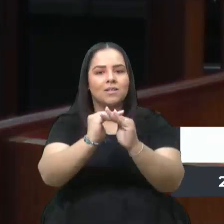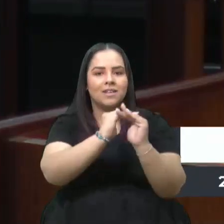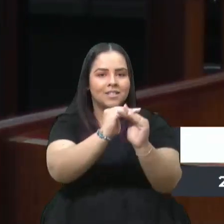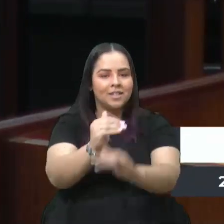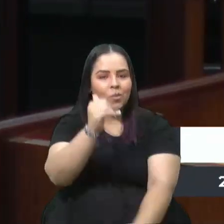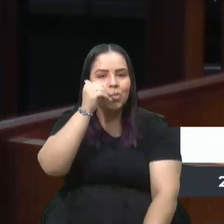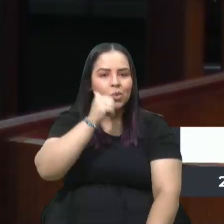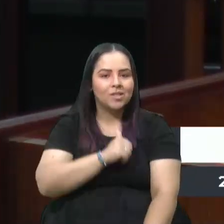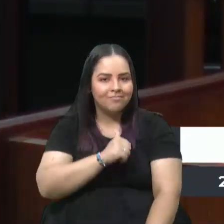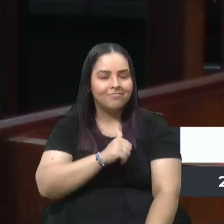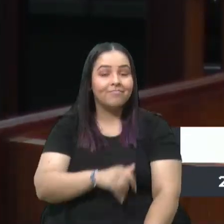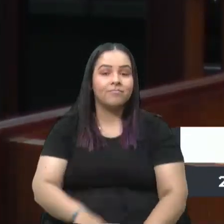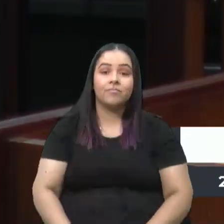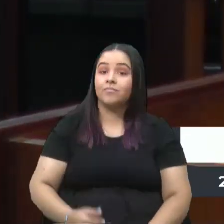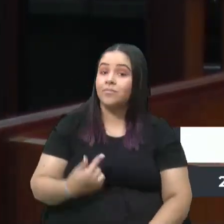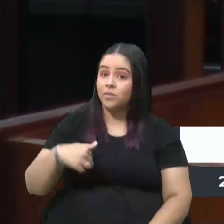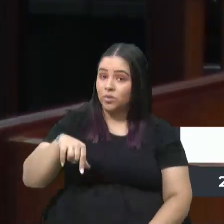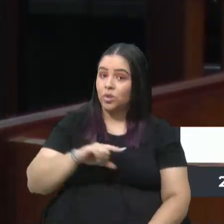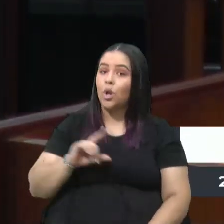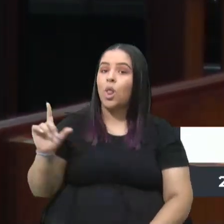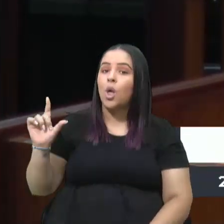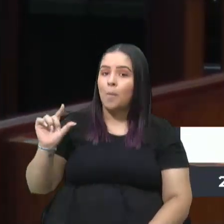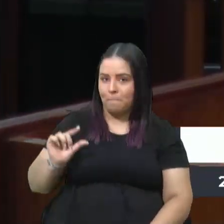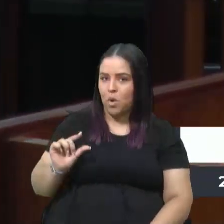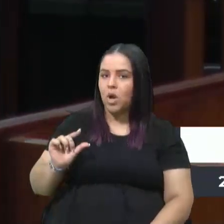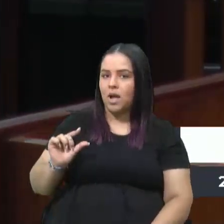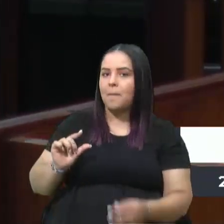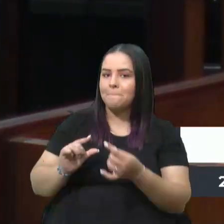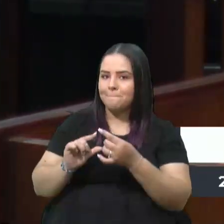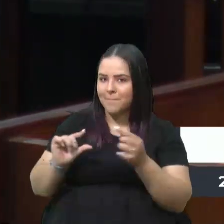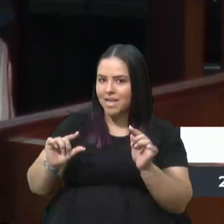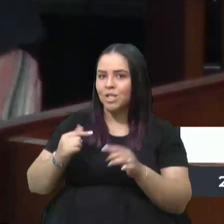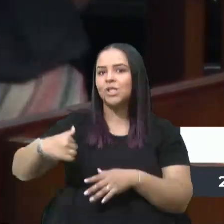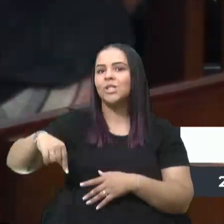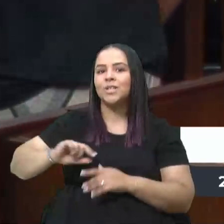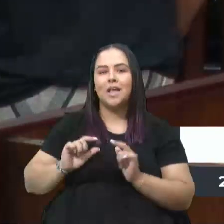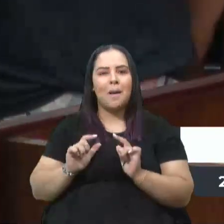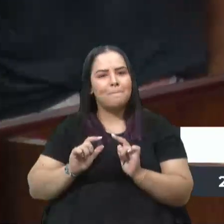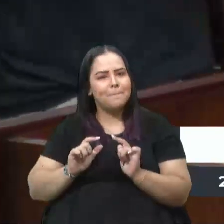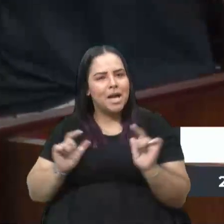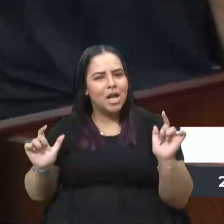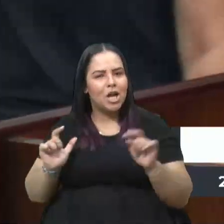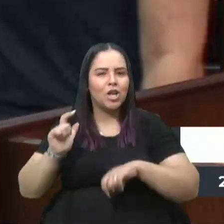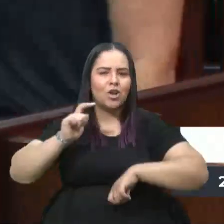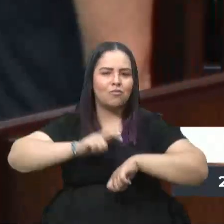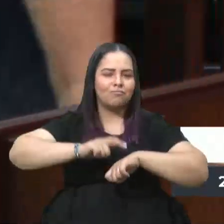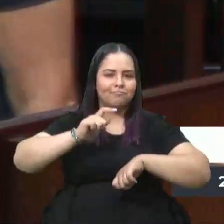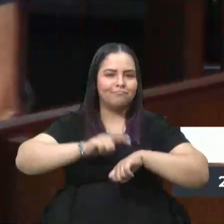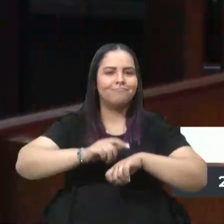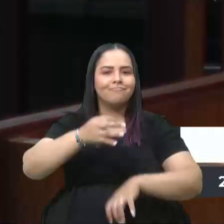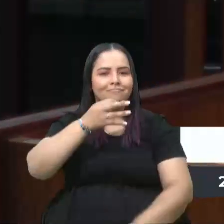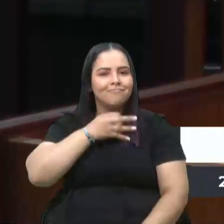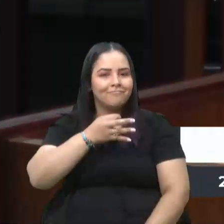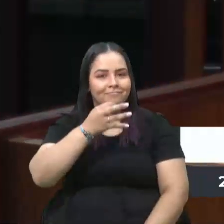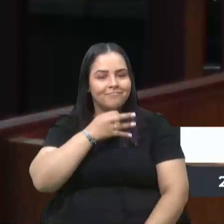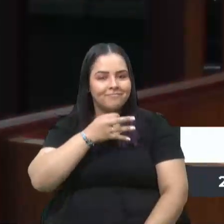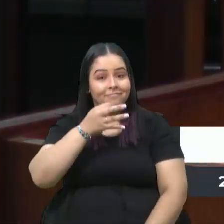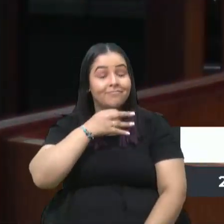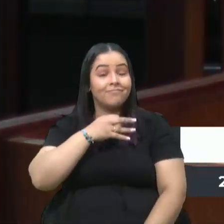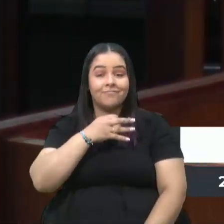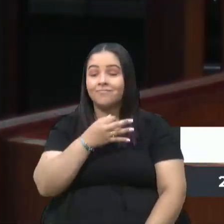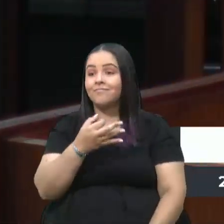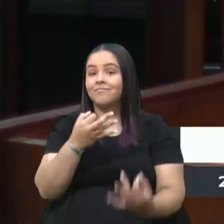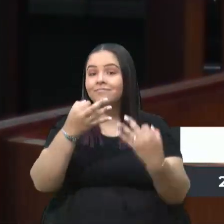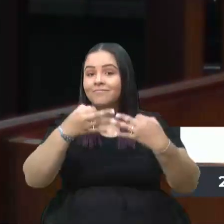Ainda somos poucas, mas somos a maior bancada de uma legislatura caxiense. E tenho